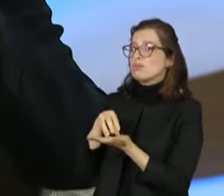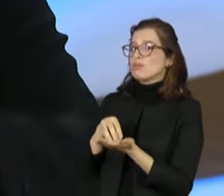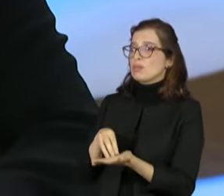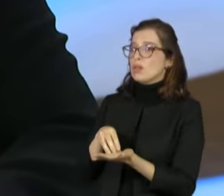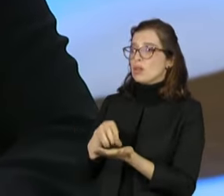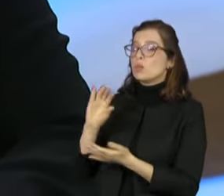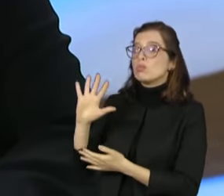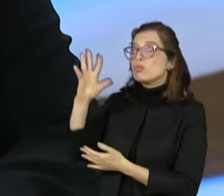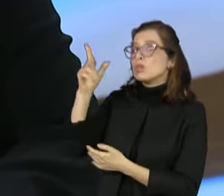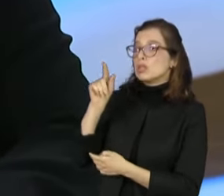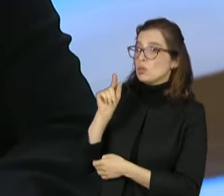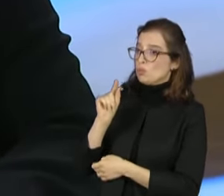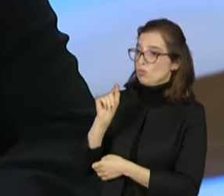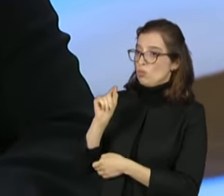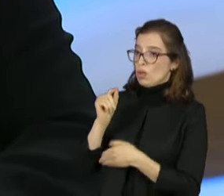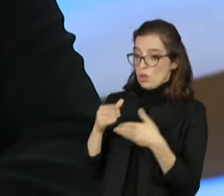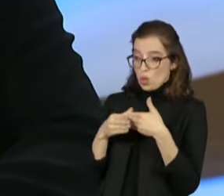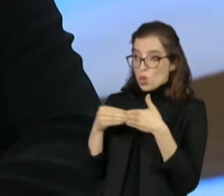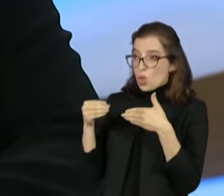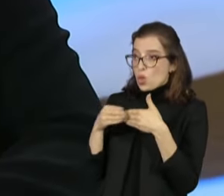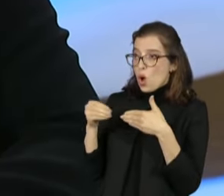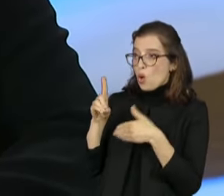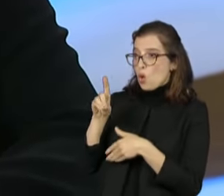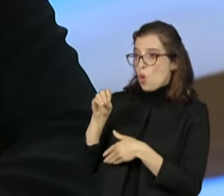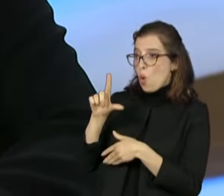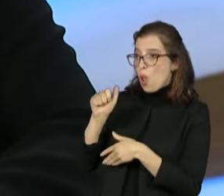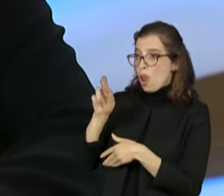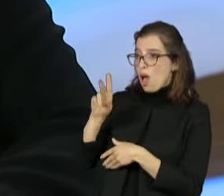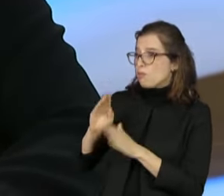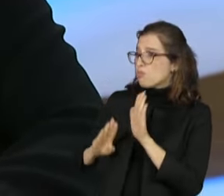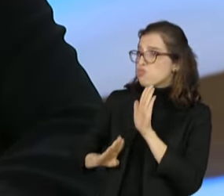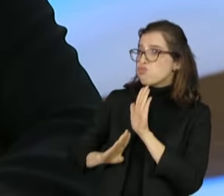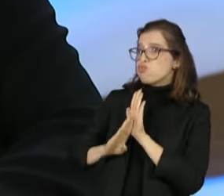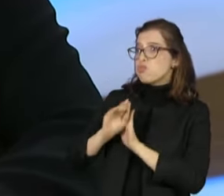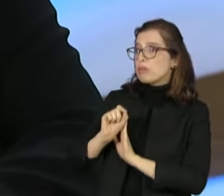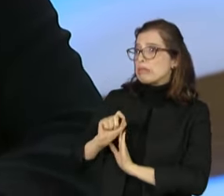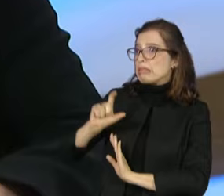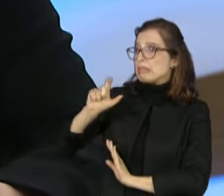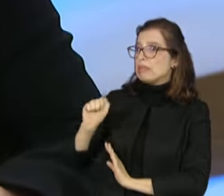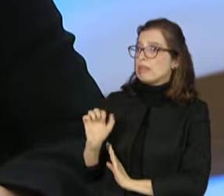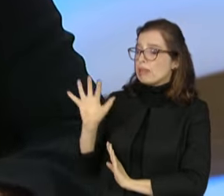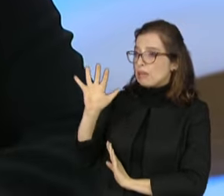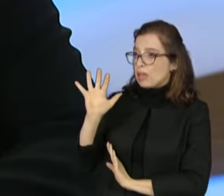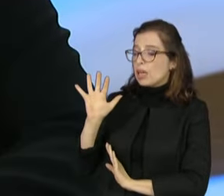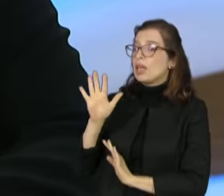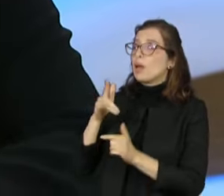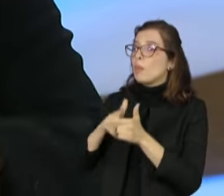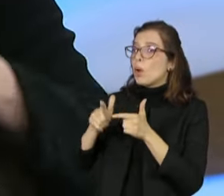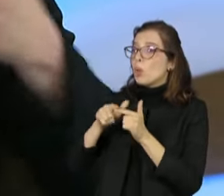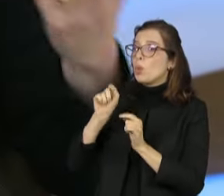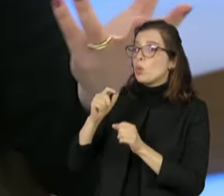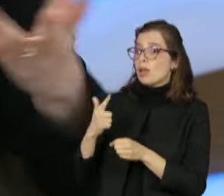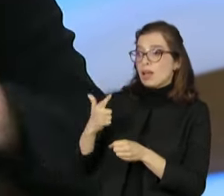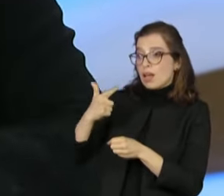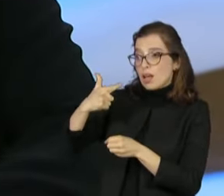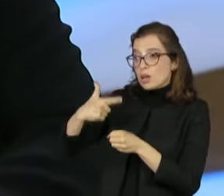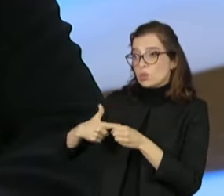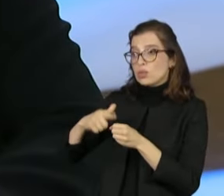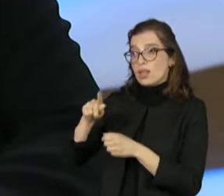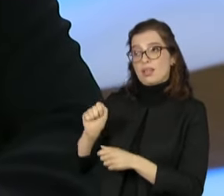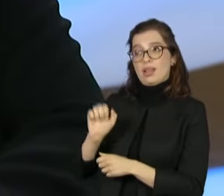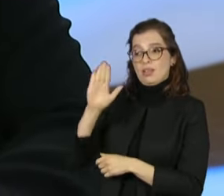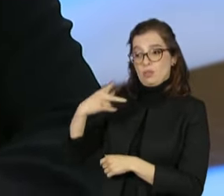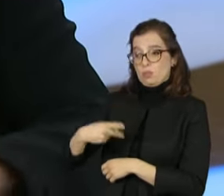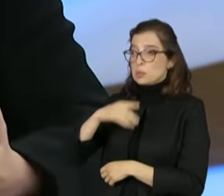Com a disparada do dólar, nós temos o problema aí da aquisição de combustível mais caro no Brasil, além da média